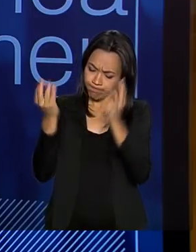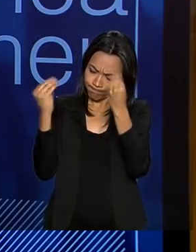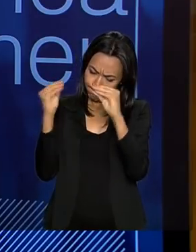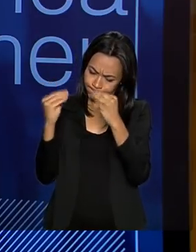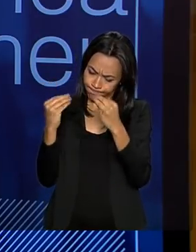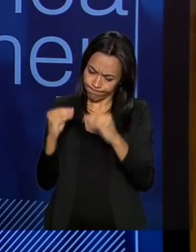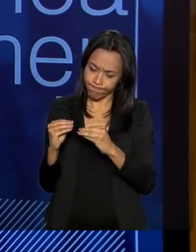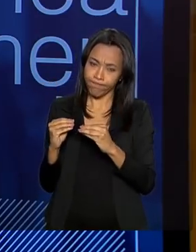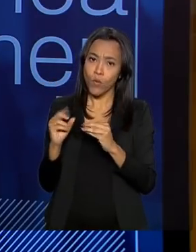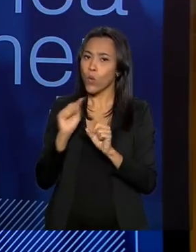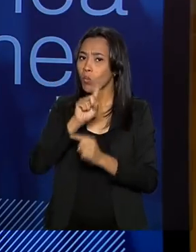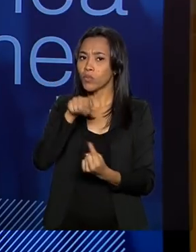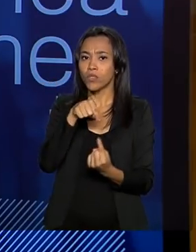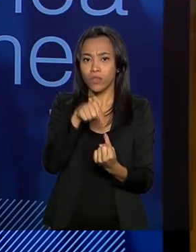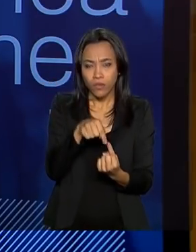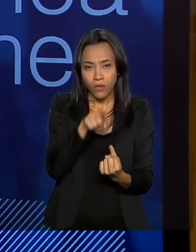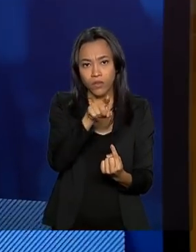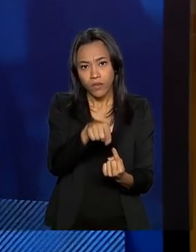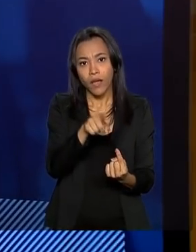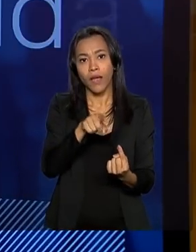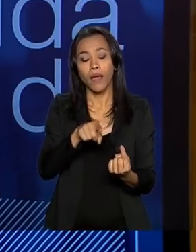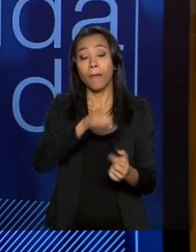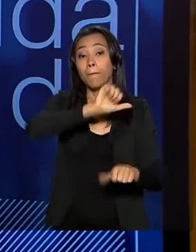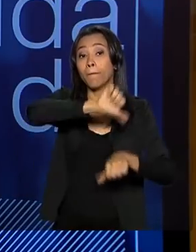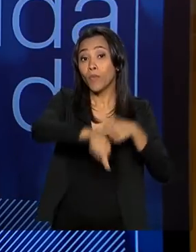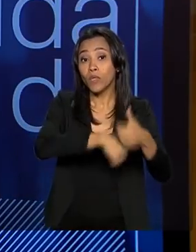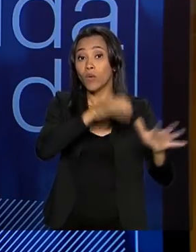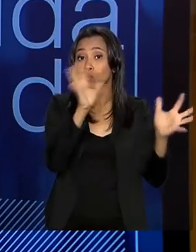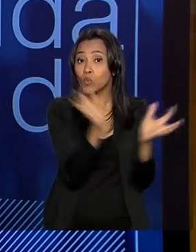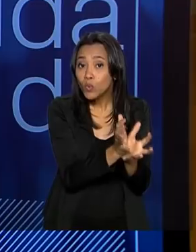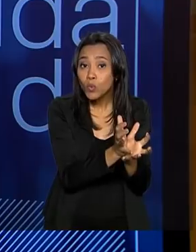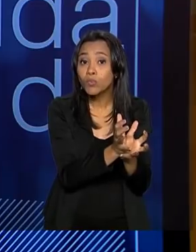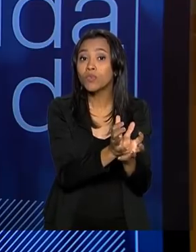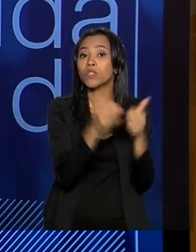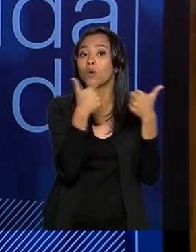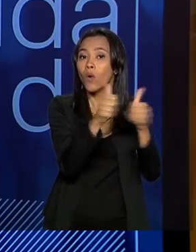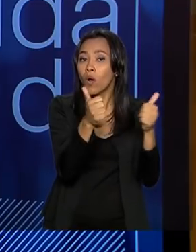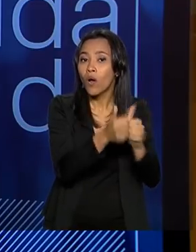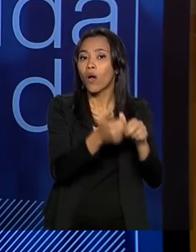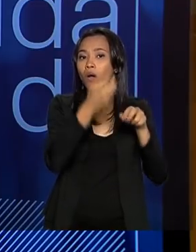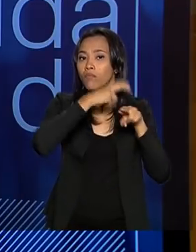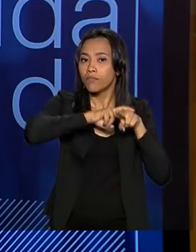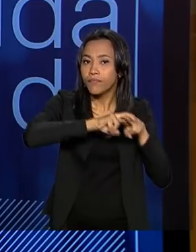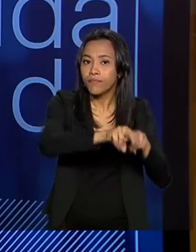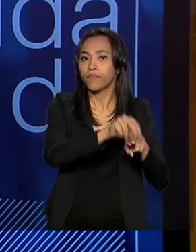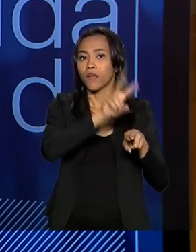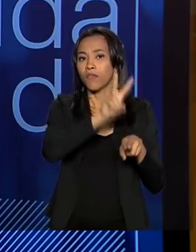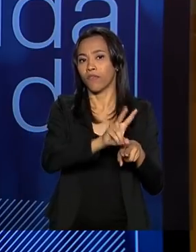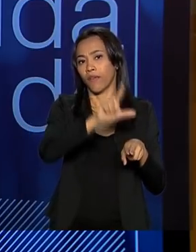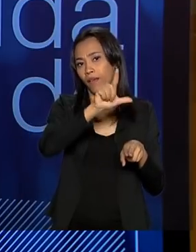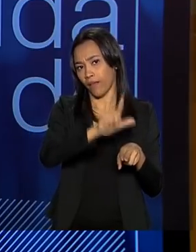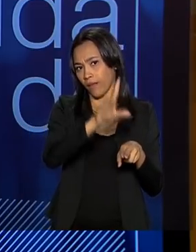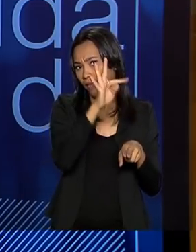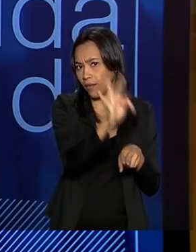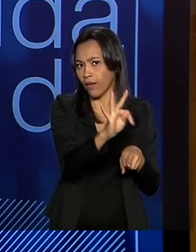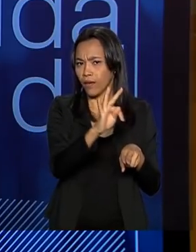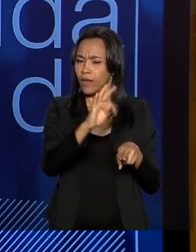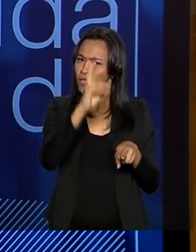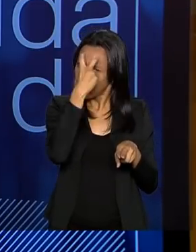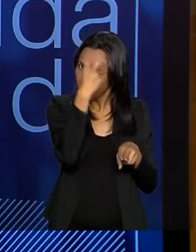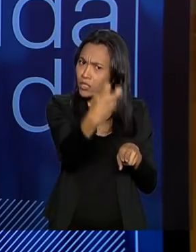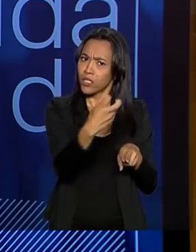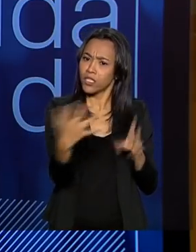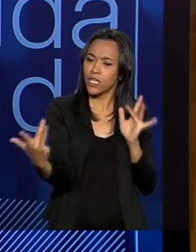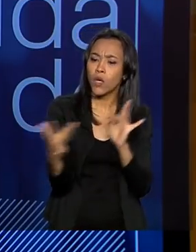modais diferentes de transporte público sejam pensados de maneira inteligente e conjunta. A